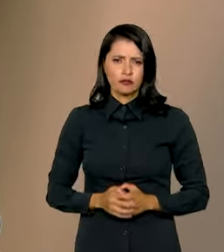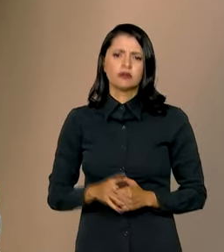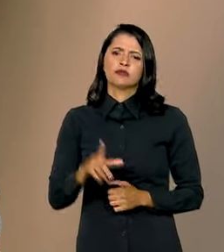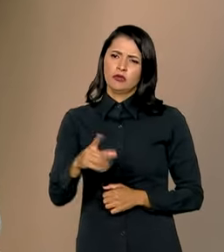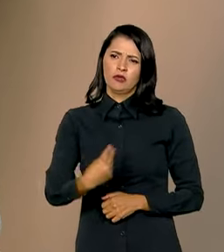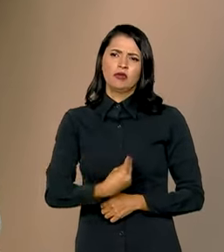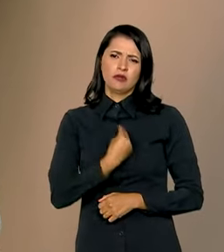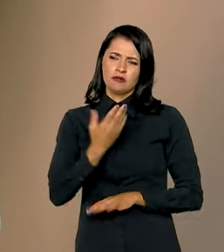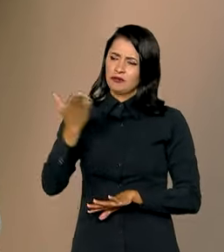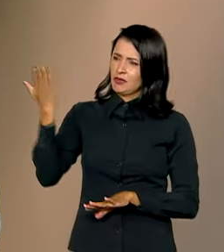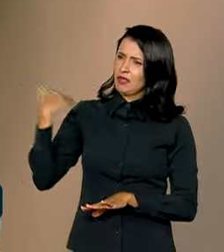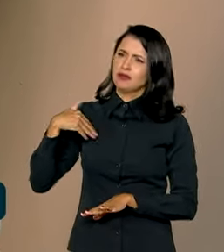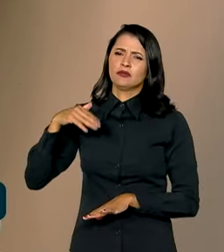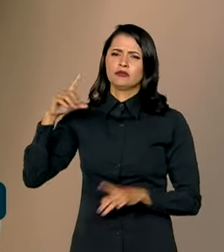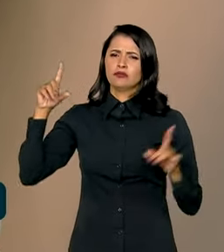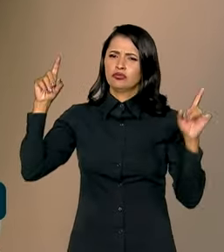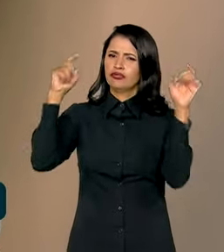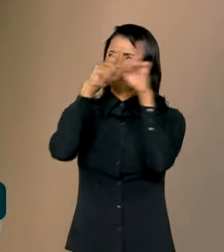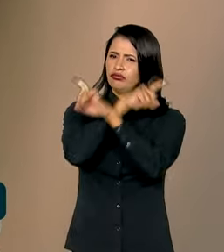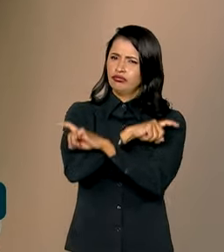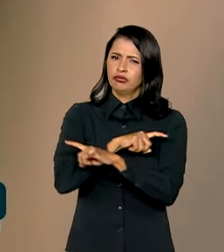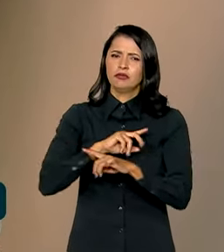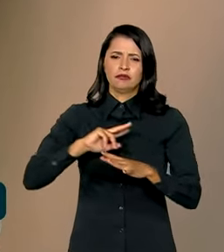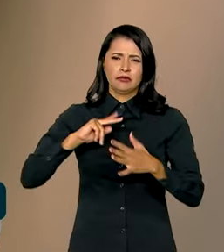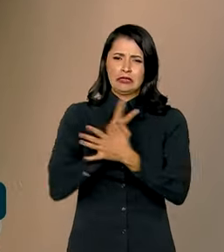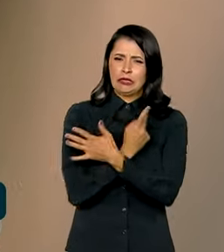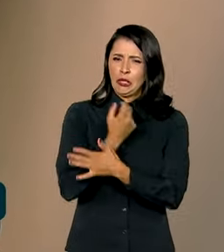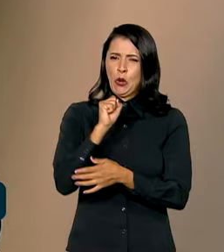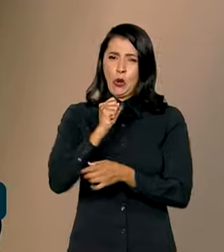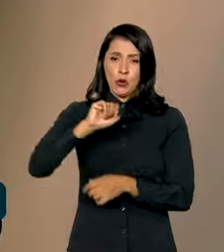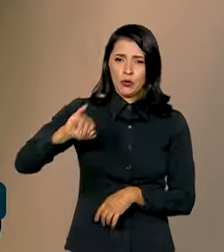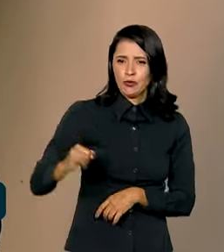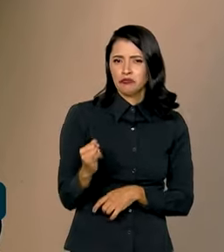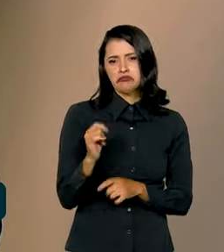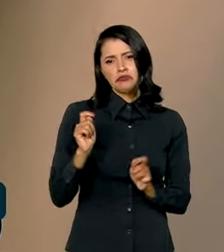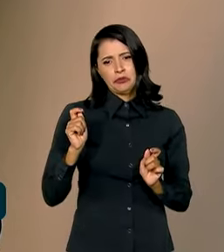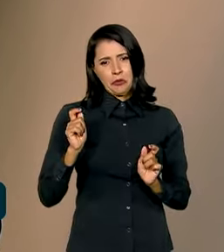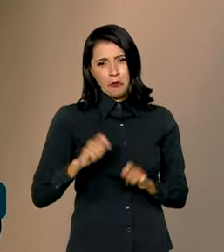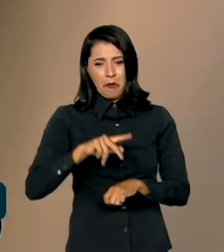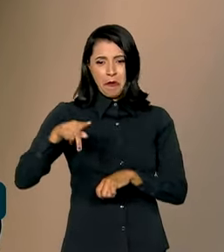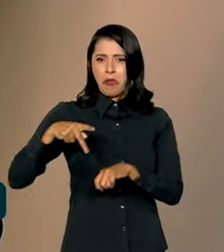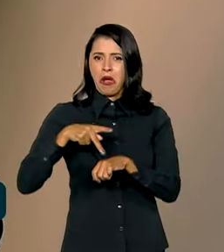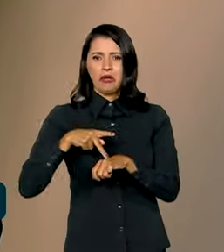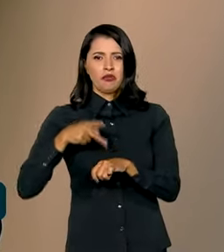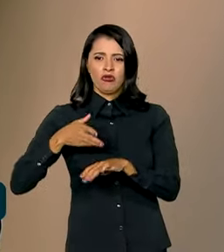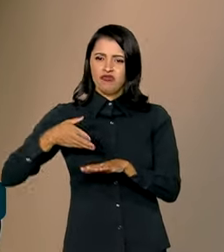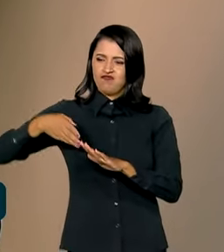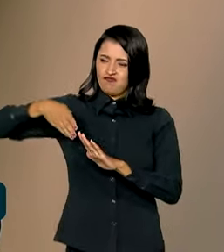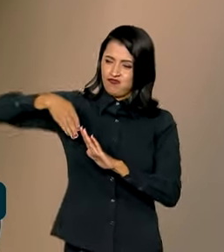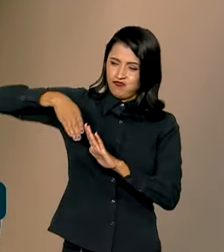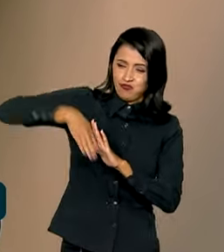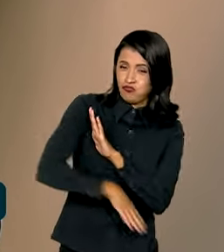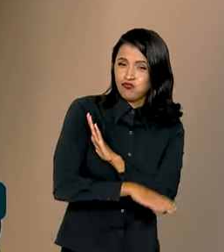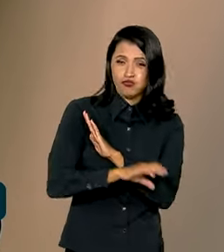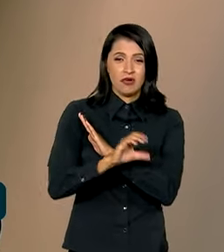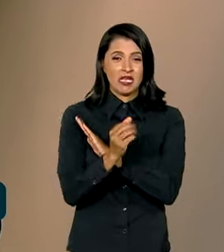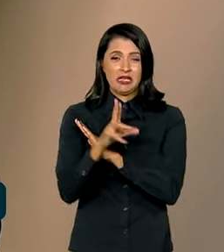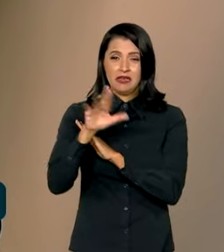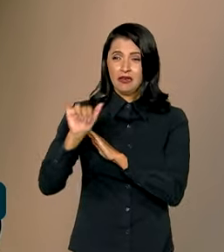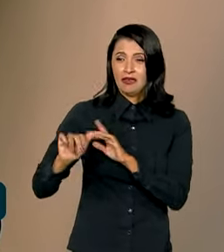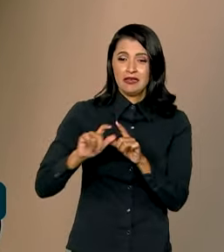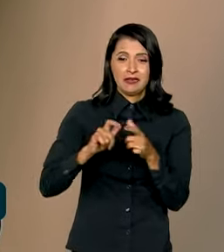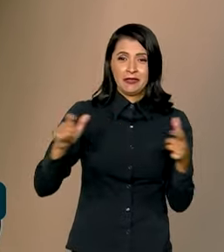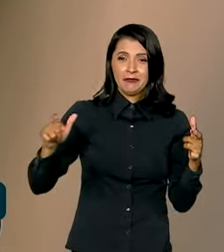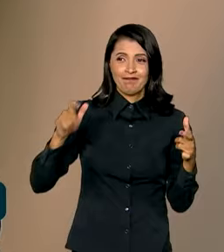crítica. Nós poderíamos ter mergulhado o país numa crise de proporções inimagináveis.